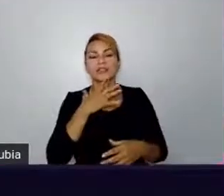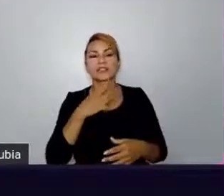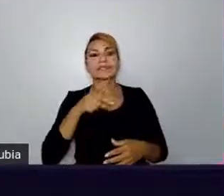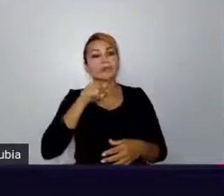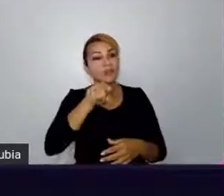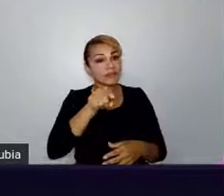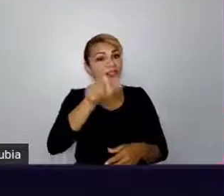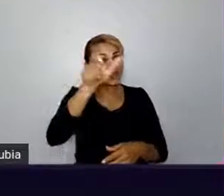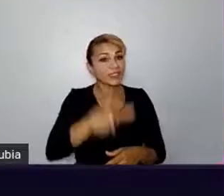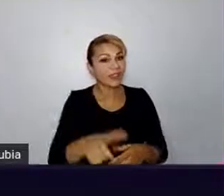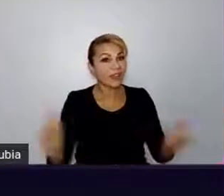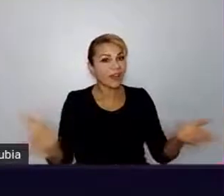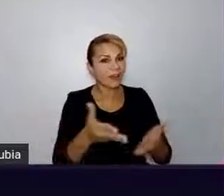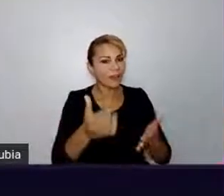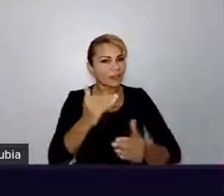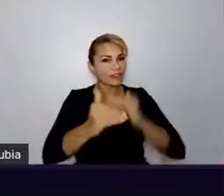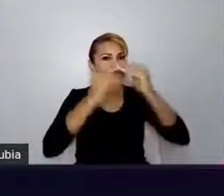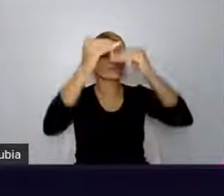Bom,